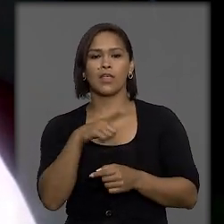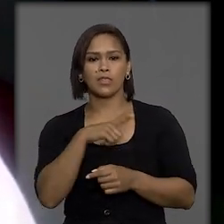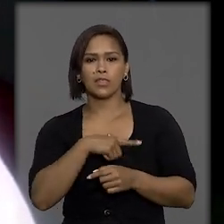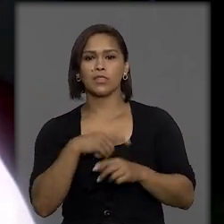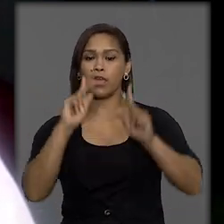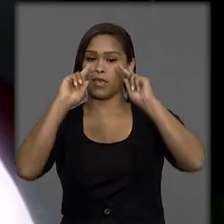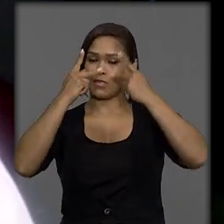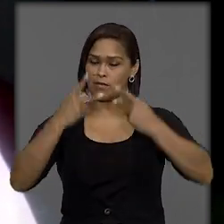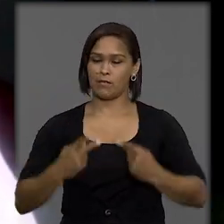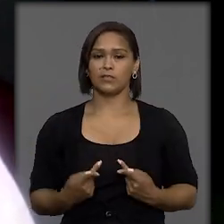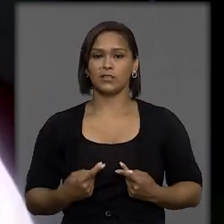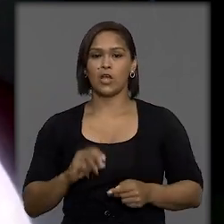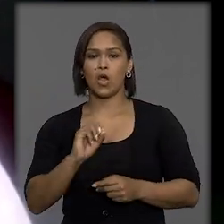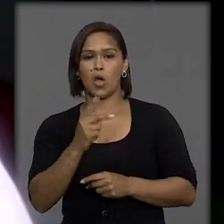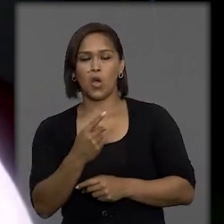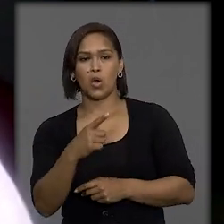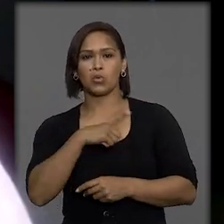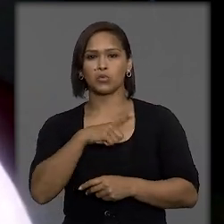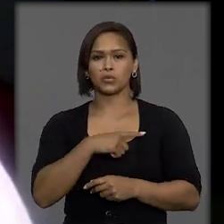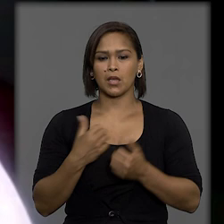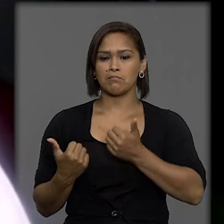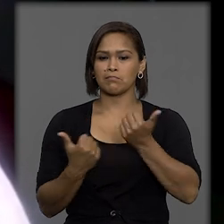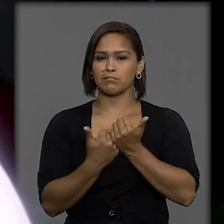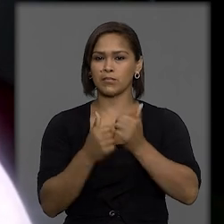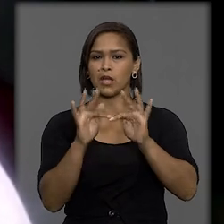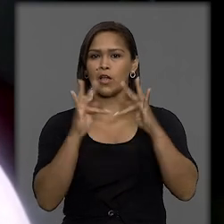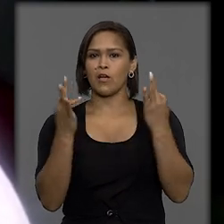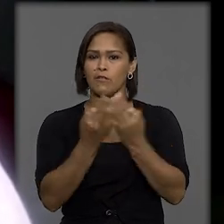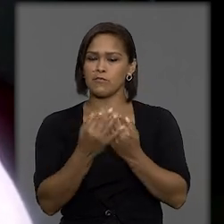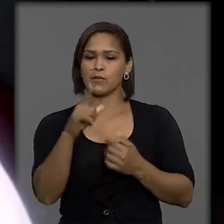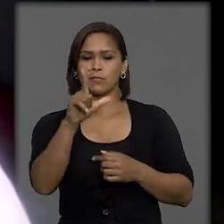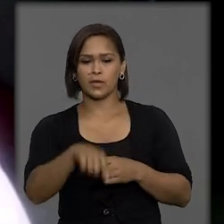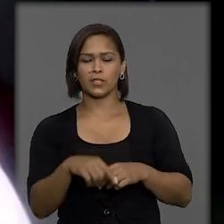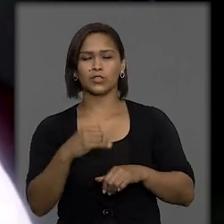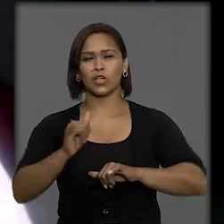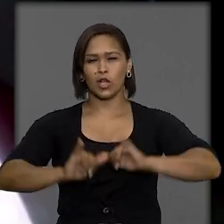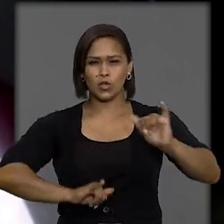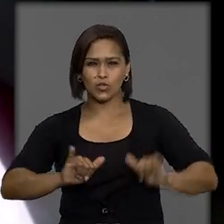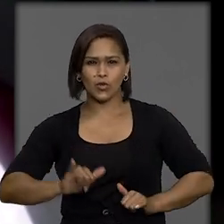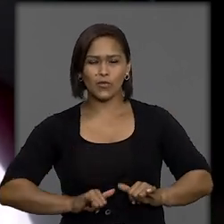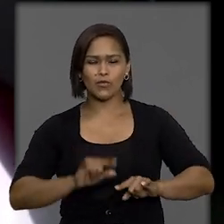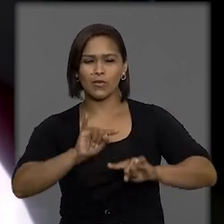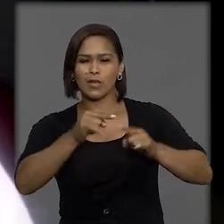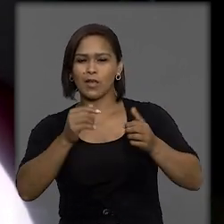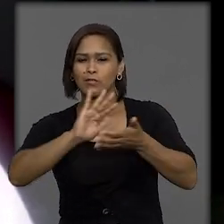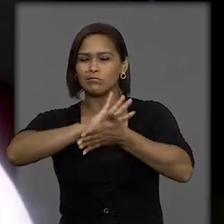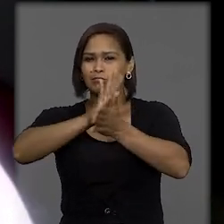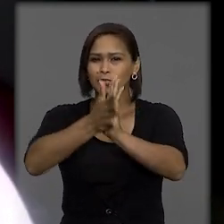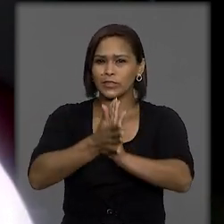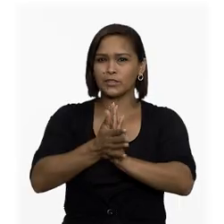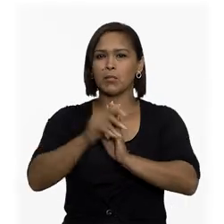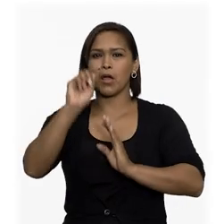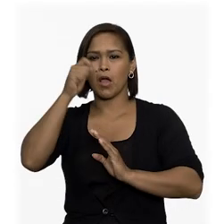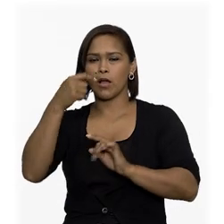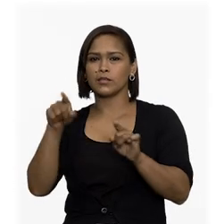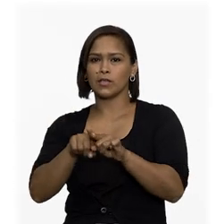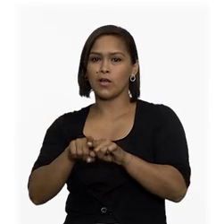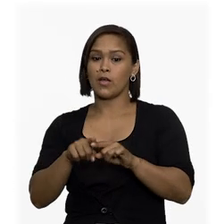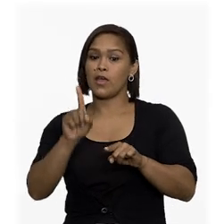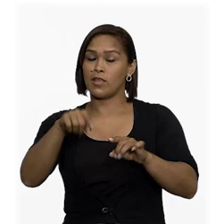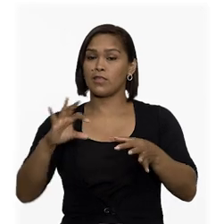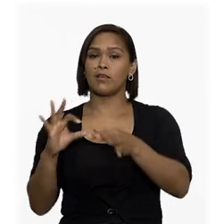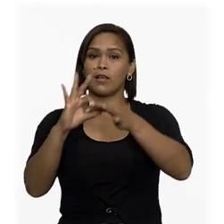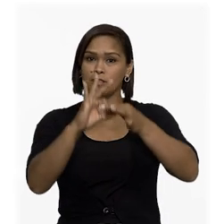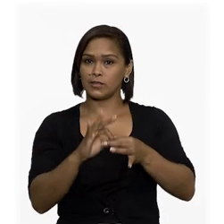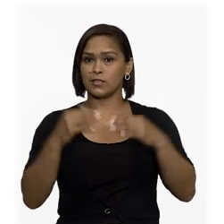deficiência ou ter algum dependente com deficiência, esse magistrado já sofreu algum tipo de discriminação. Com isso, a